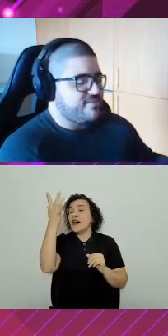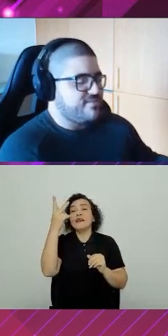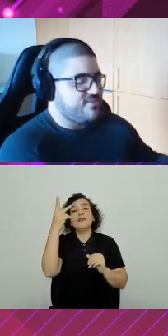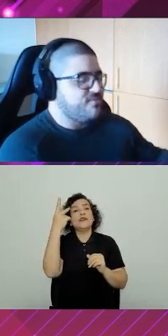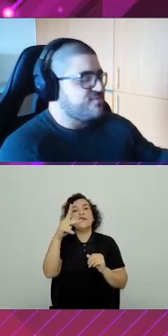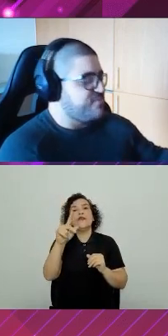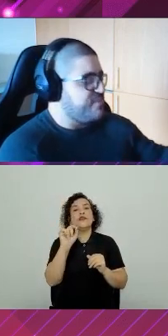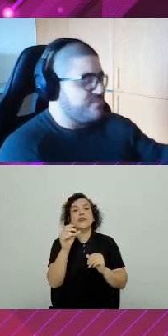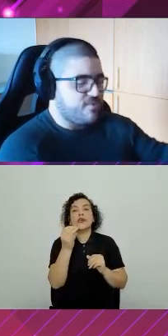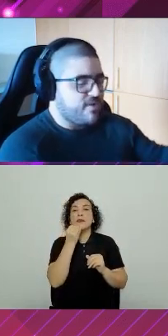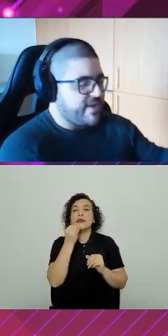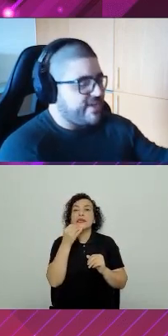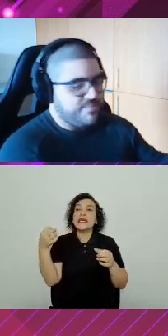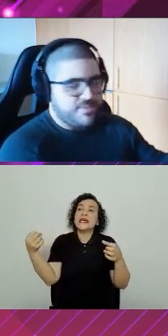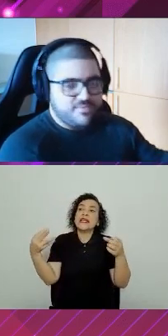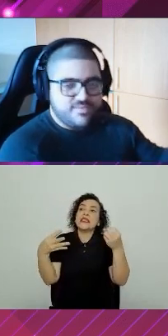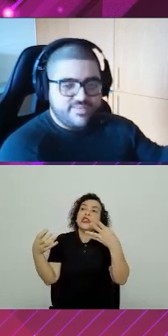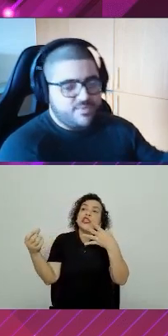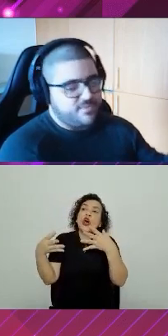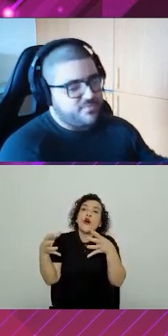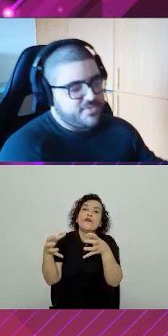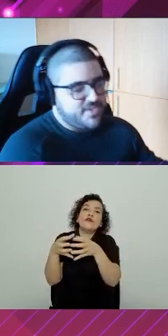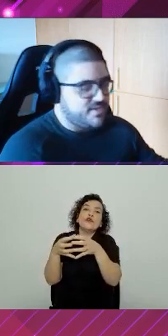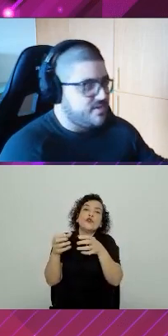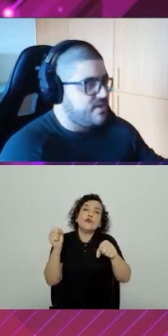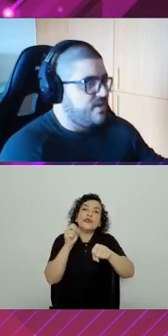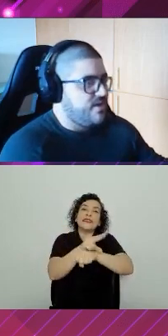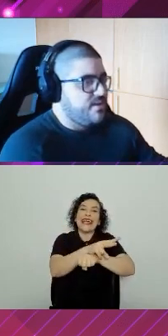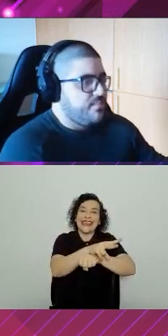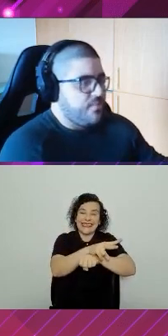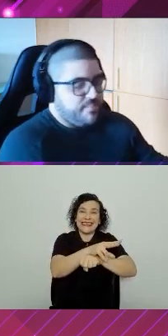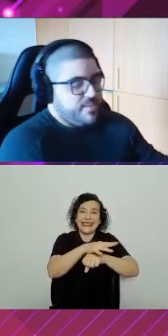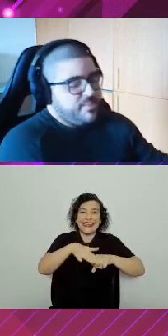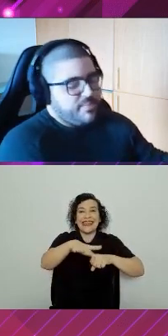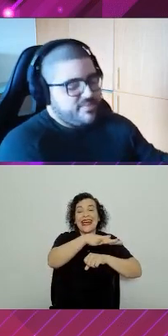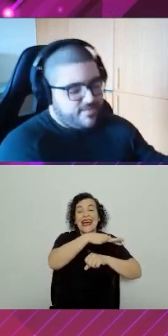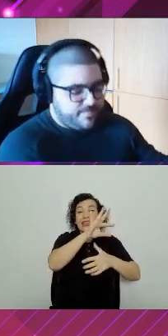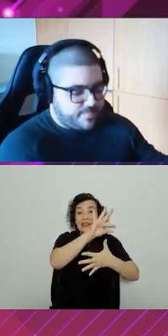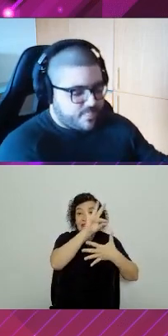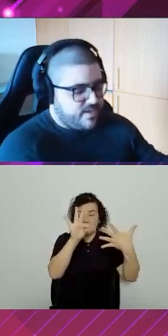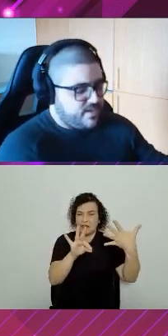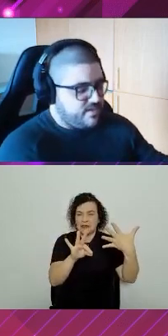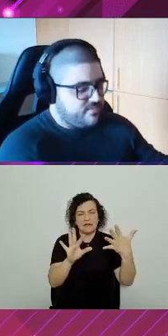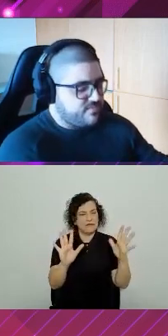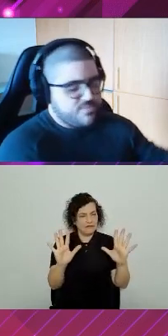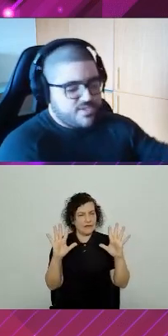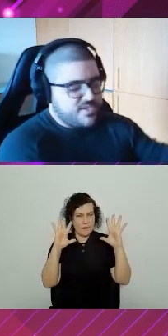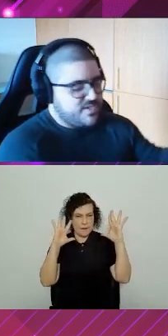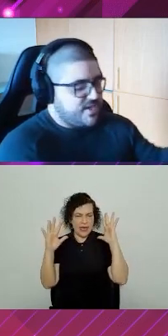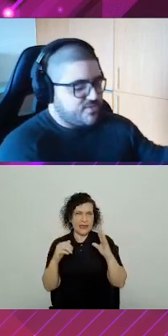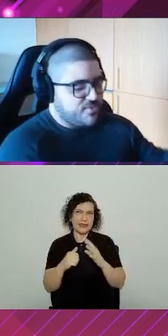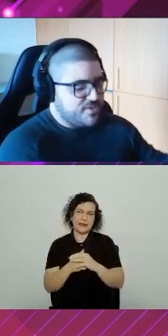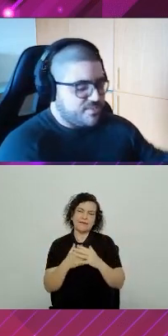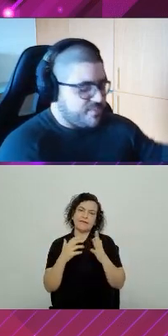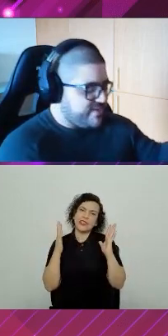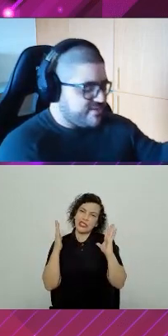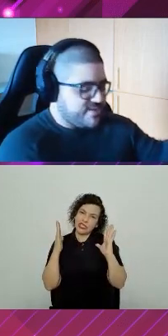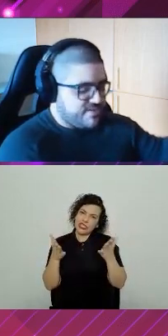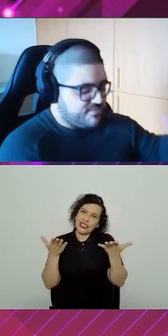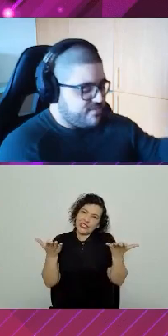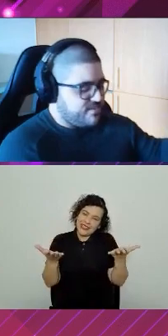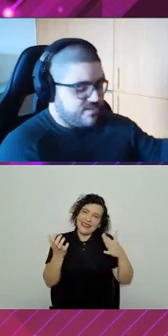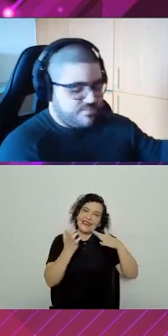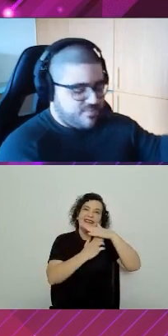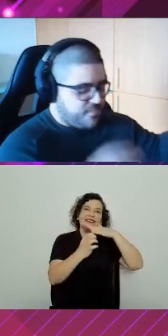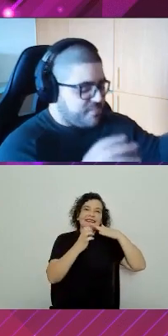onboarding de novos membros em qualquer equipe que utilize micro front-end. Porque, para para pensar, todo mundo aqui já trocou de empresa,